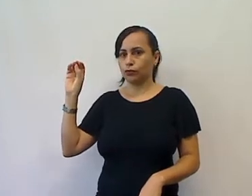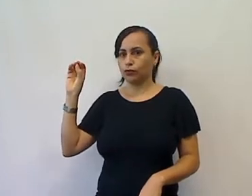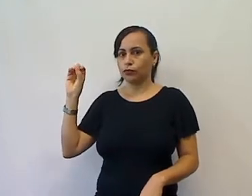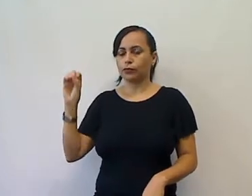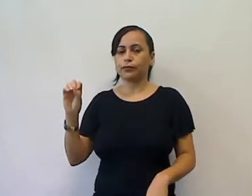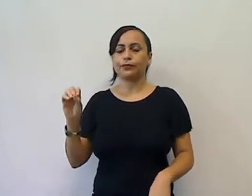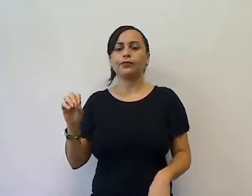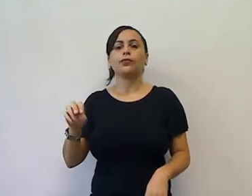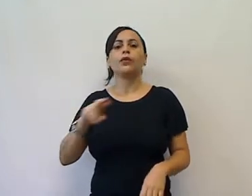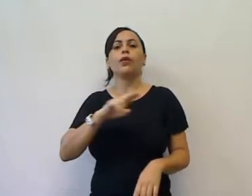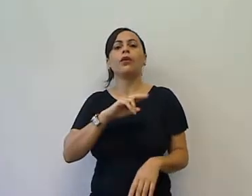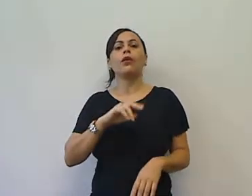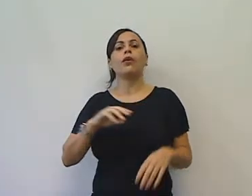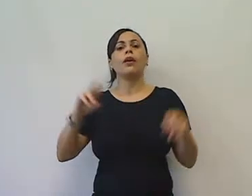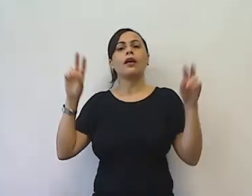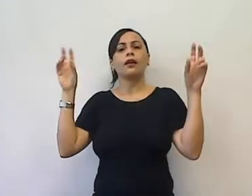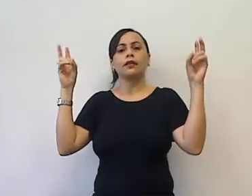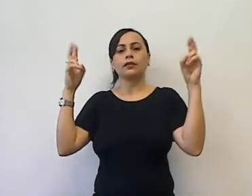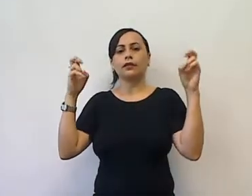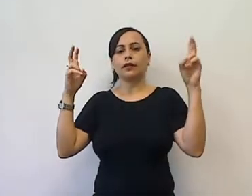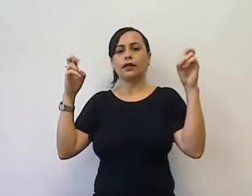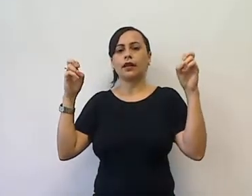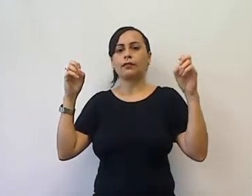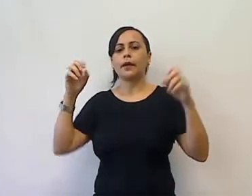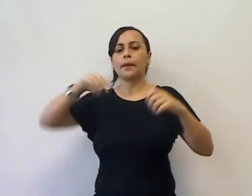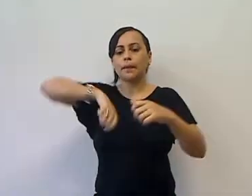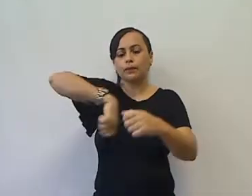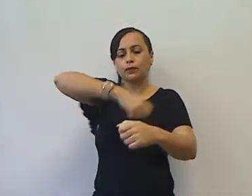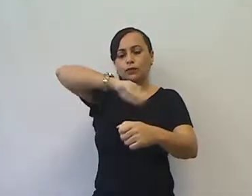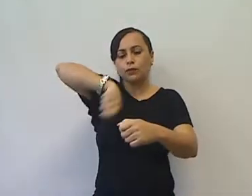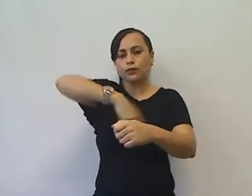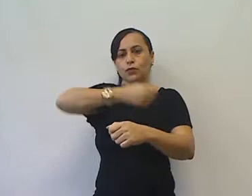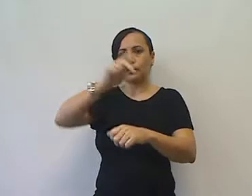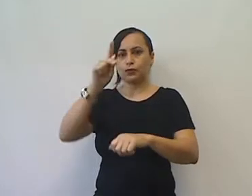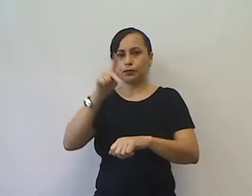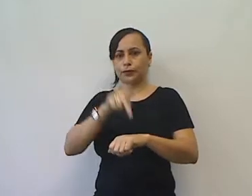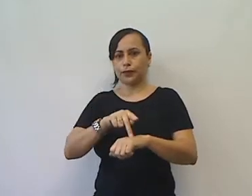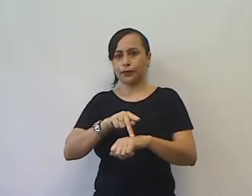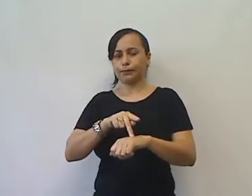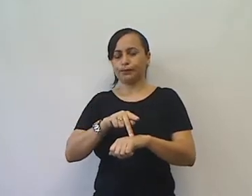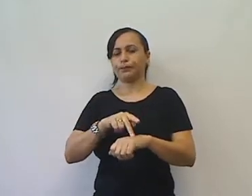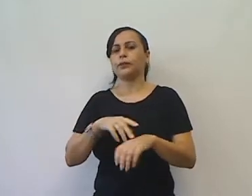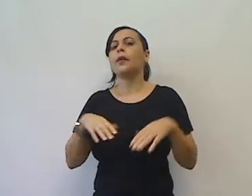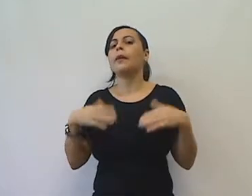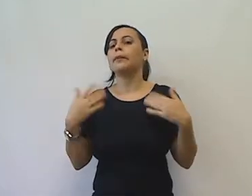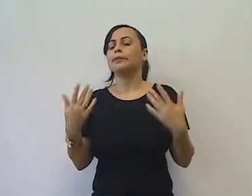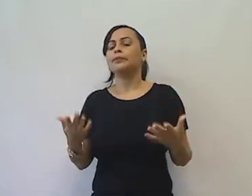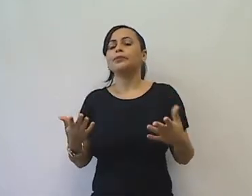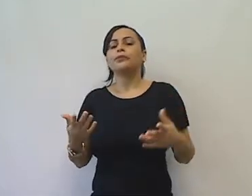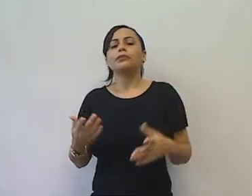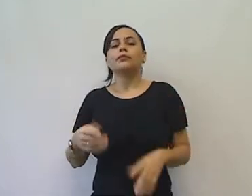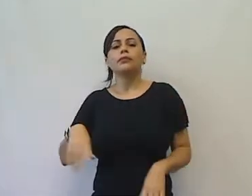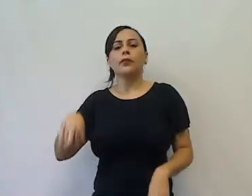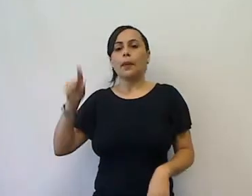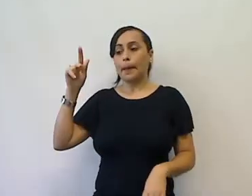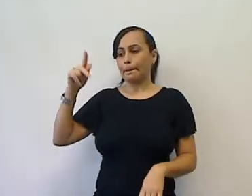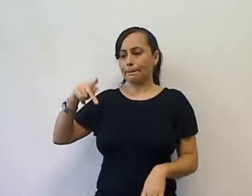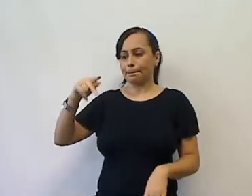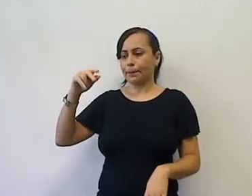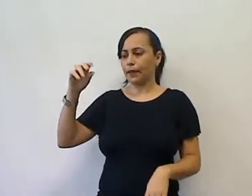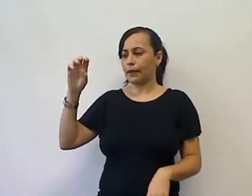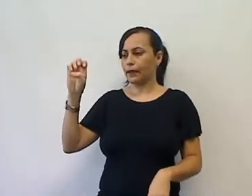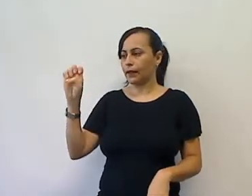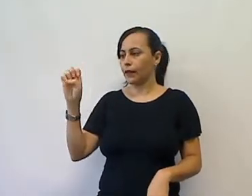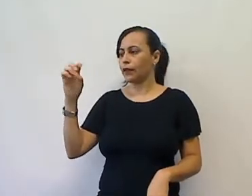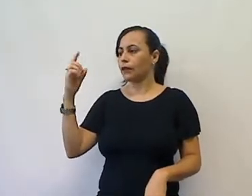Bom, Pedro Malazartes era um caipira preguiçoso, mas muito esperto. Um dia,